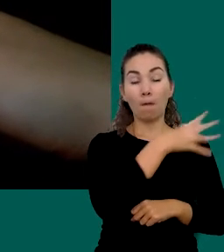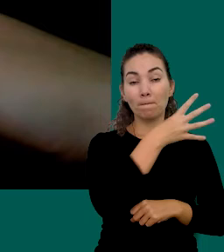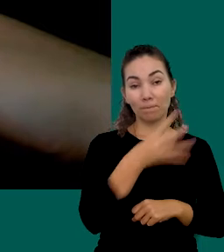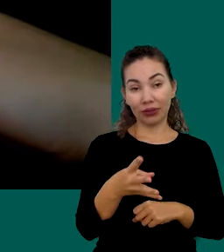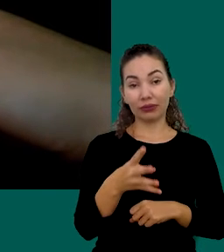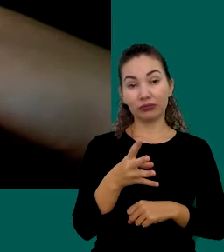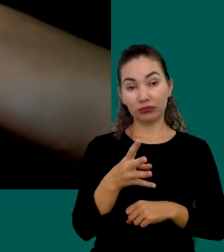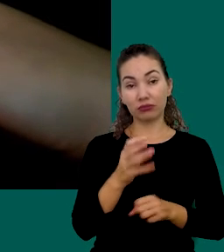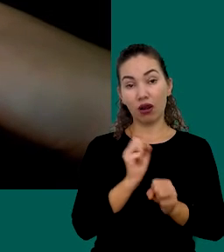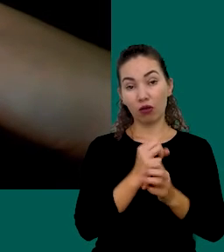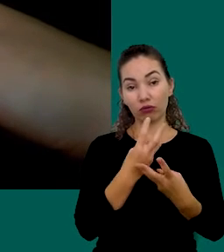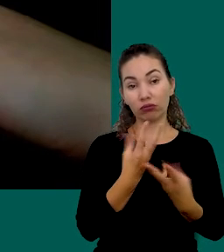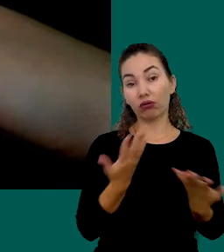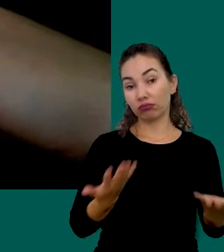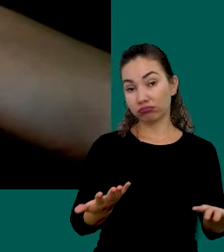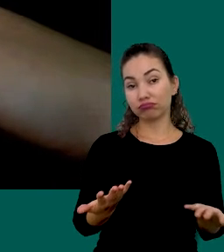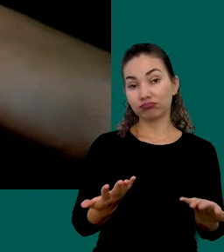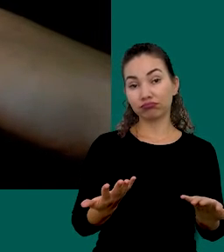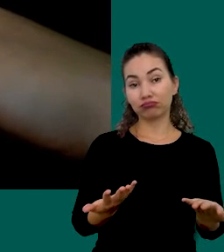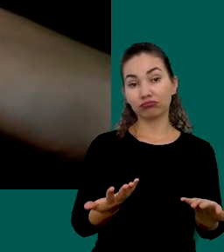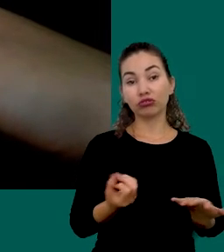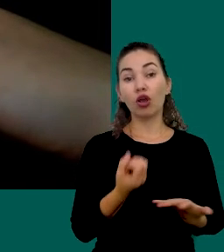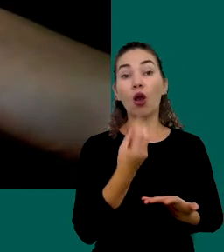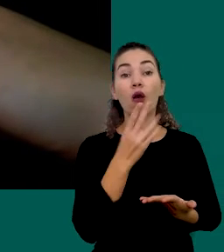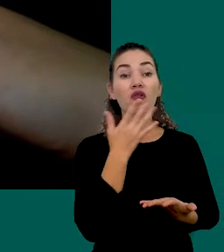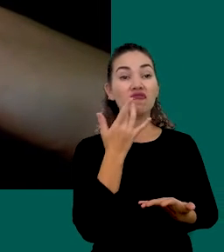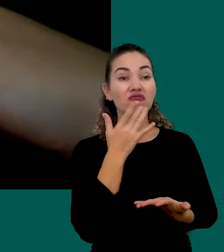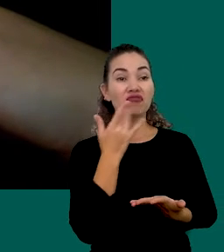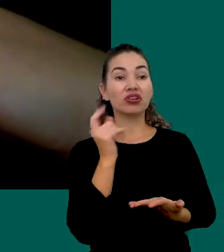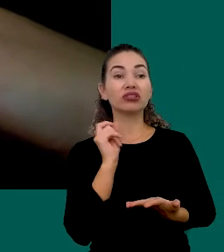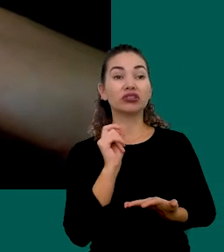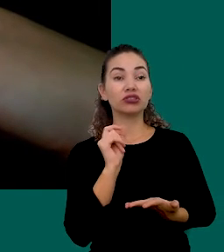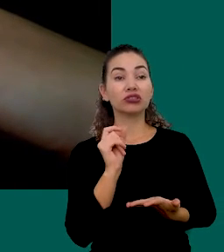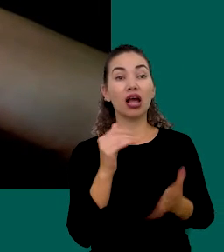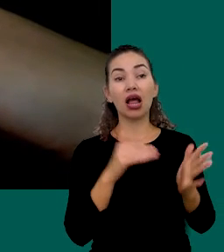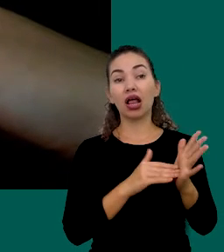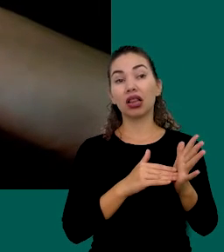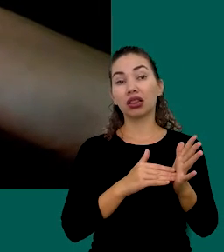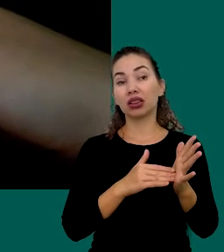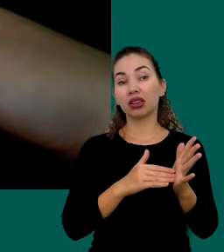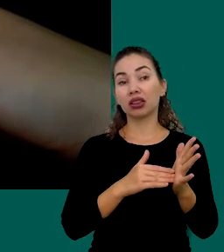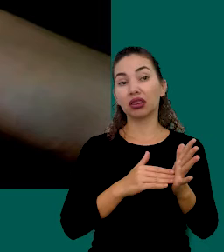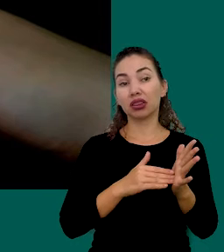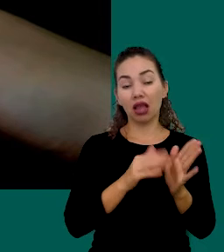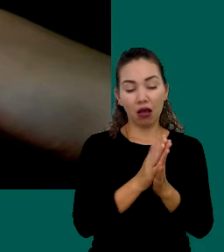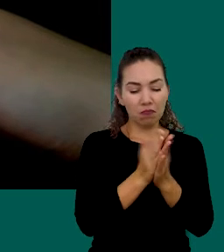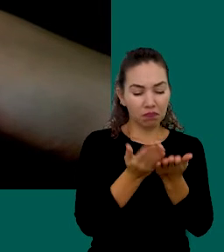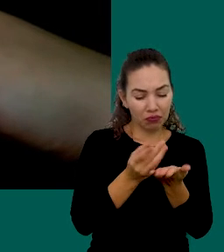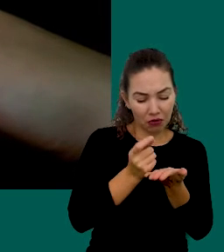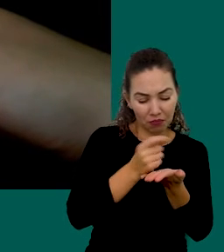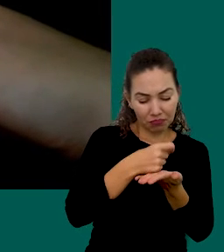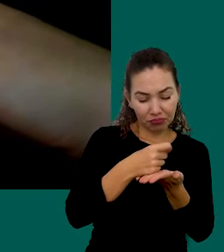Excel Ou Se Facilitar Até Mesmo No Caderninho Que